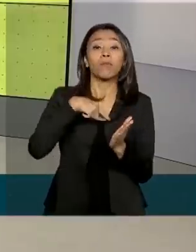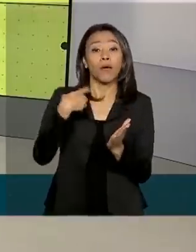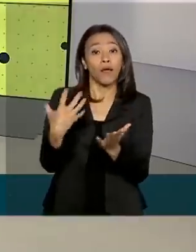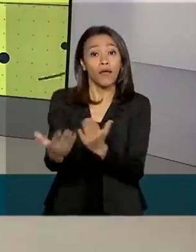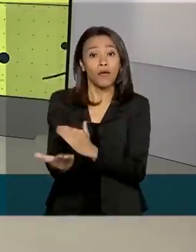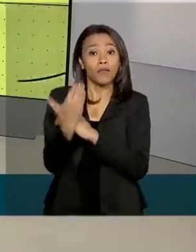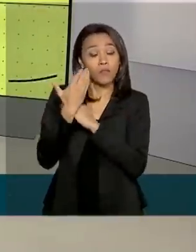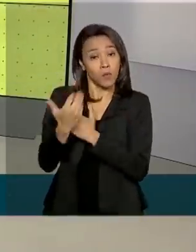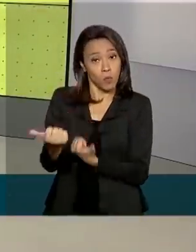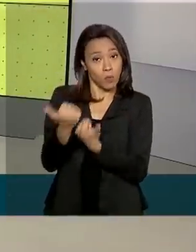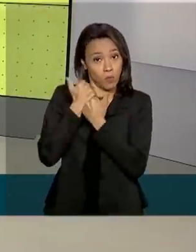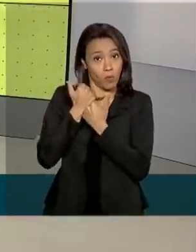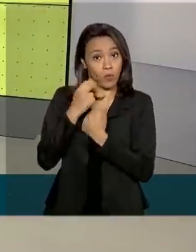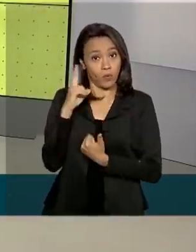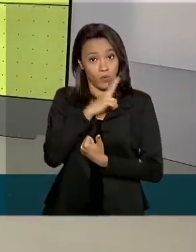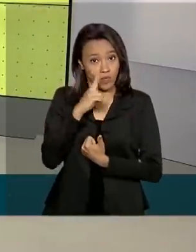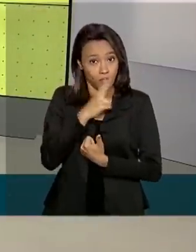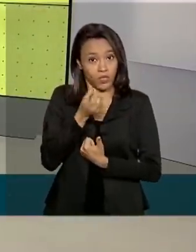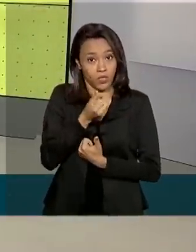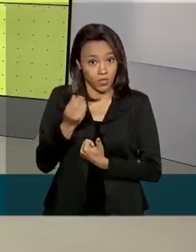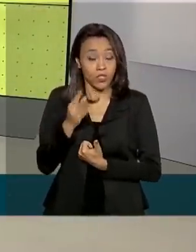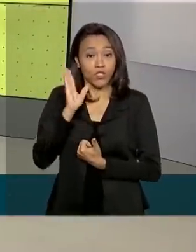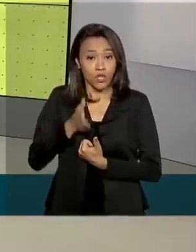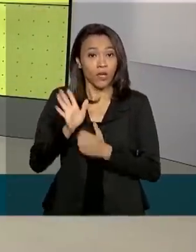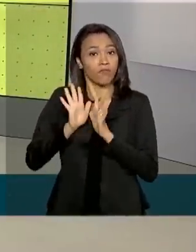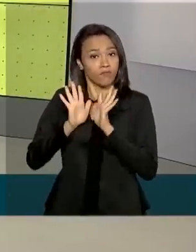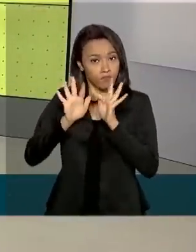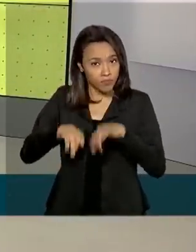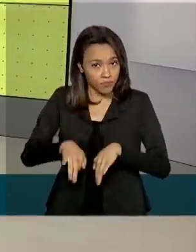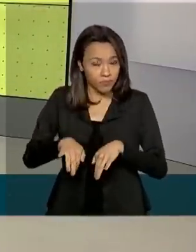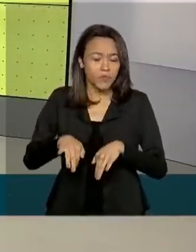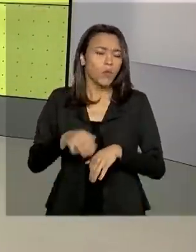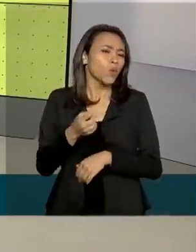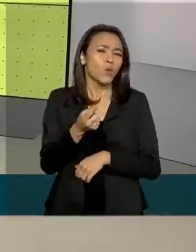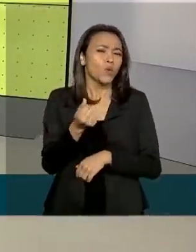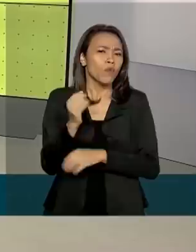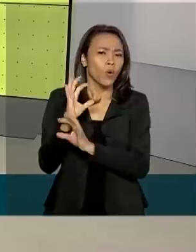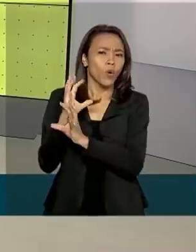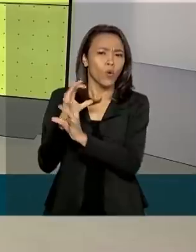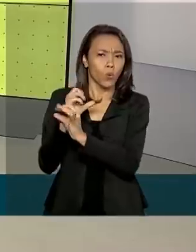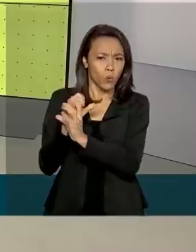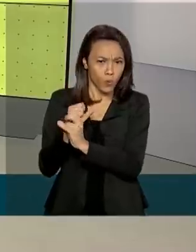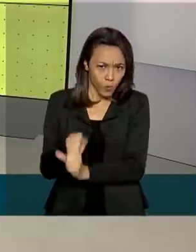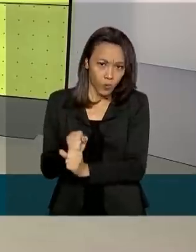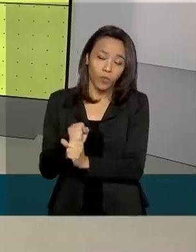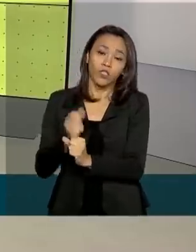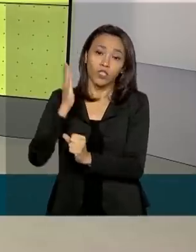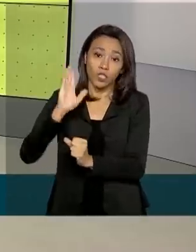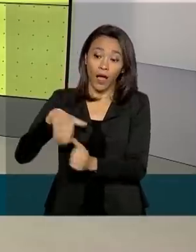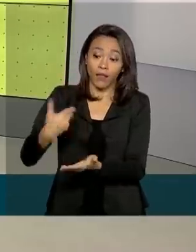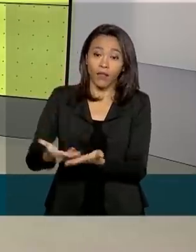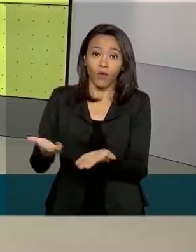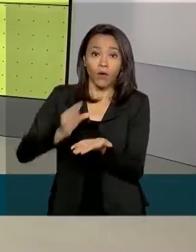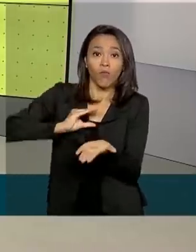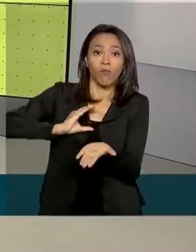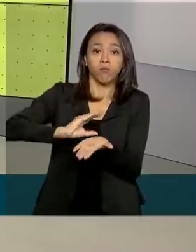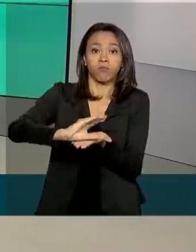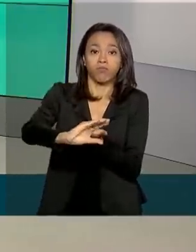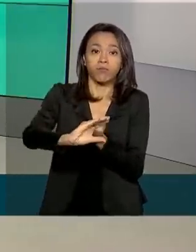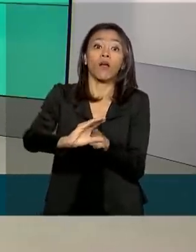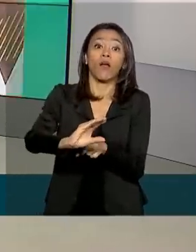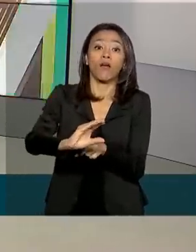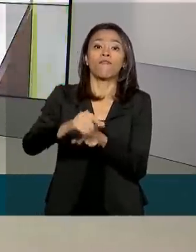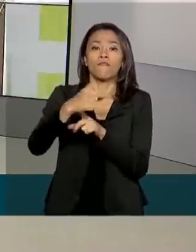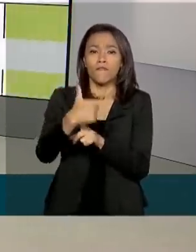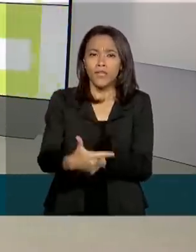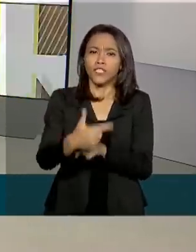emergencial já haviam sido finalizados no sistema. E o valor acumulado de recursos liberados até o momento chega a